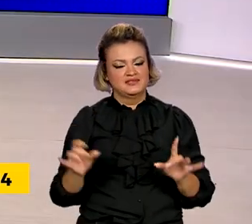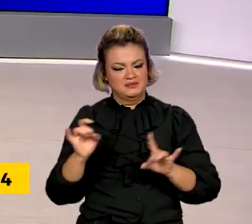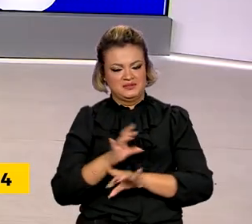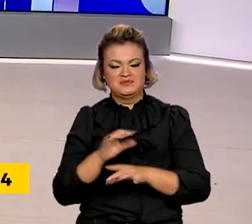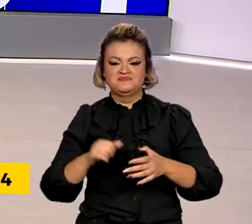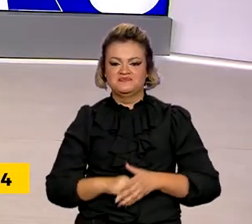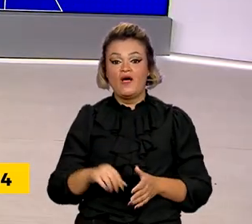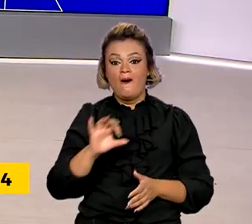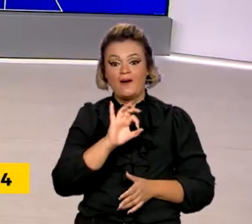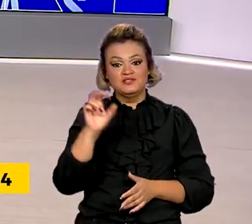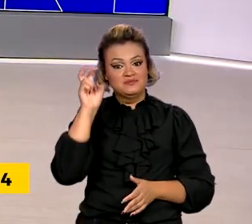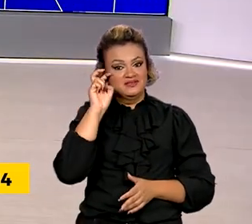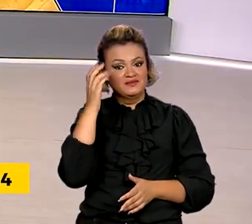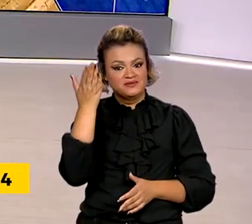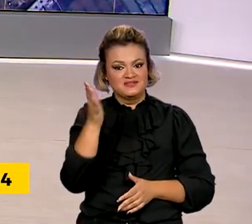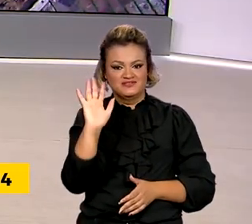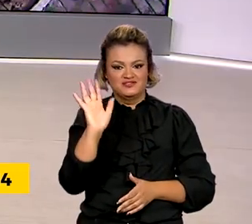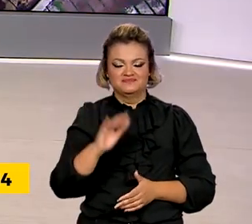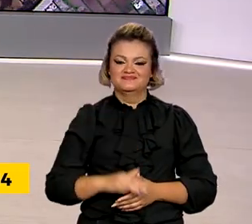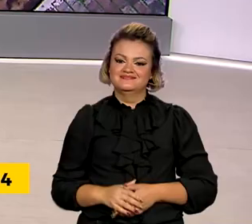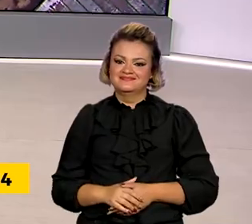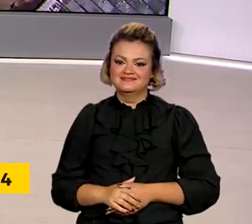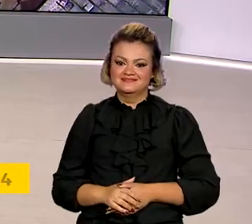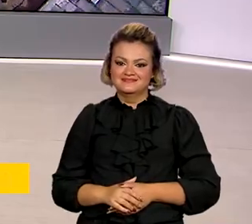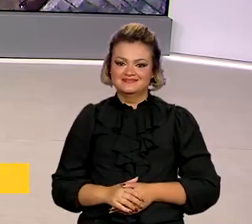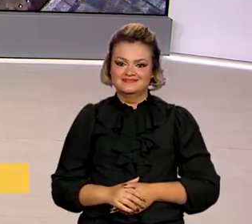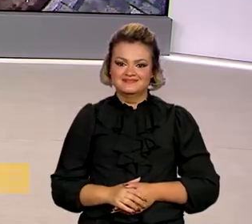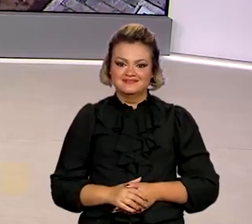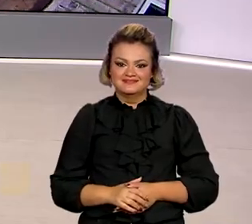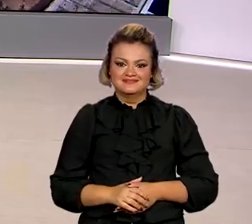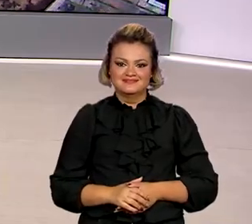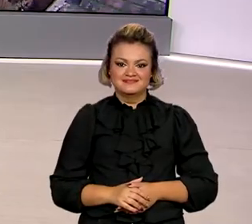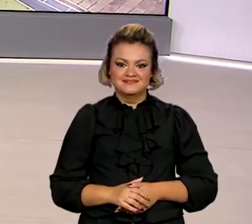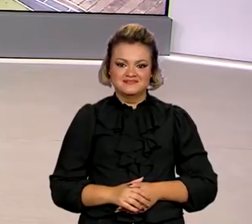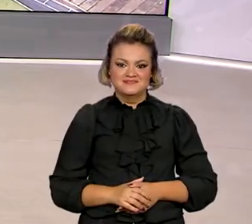por aqui. Uma ótima quinta-feira para você. Tchau. Tchau. Tchau.